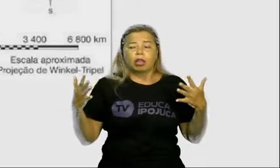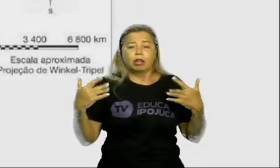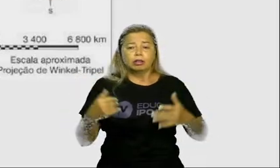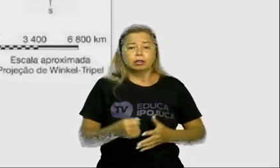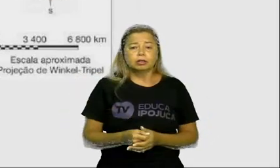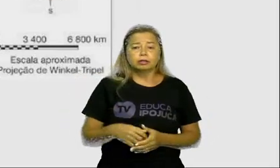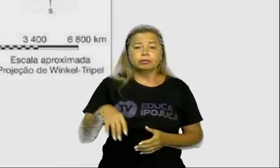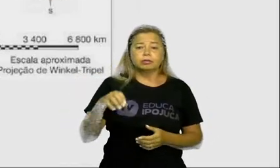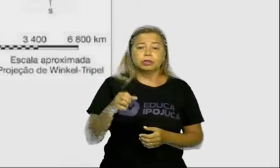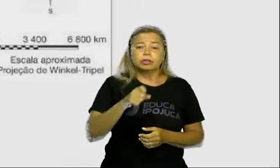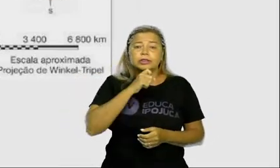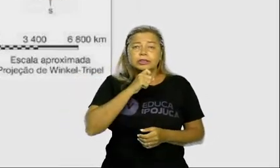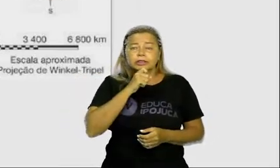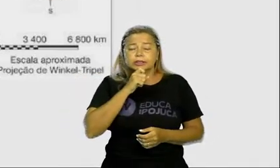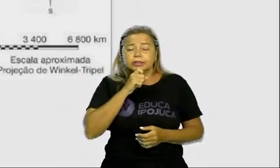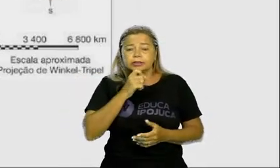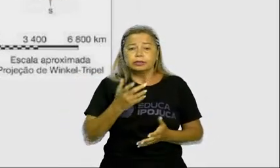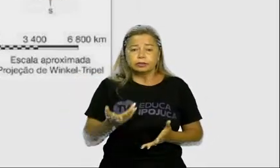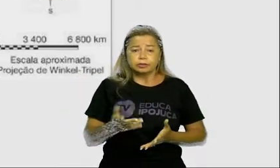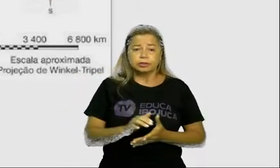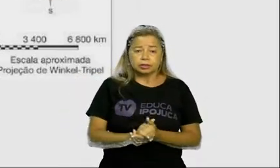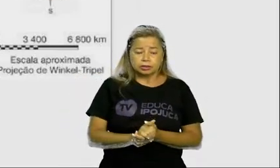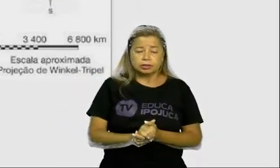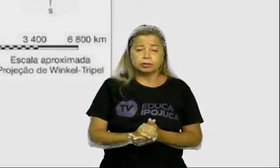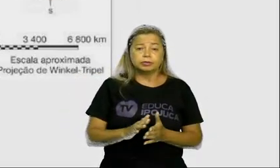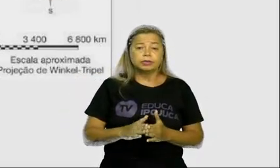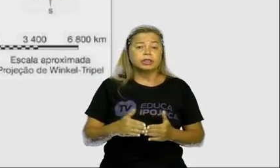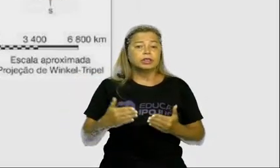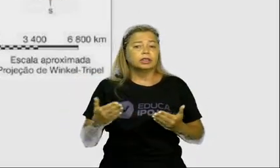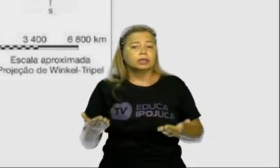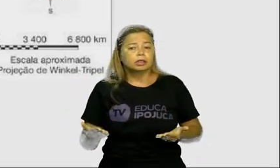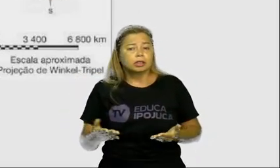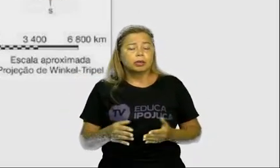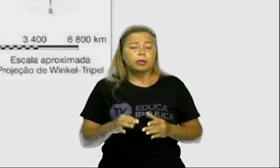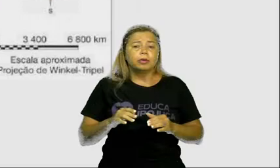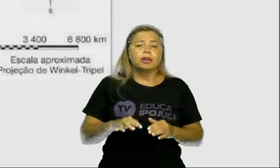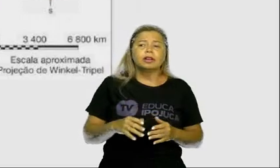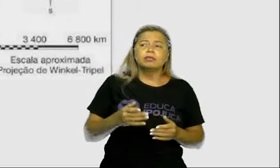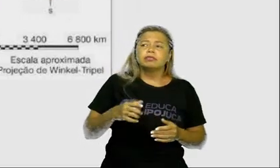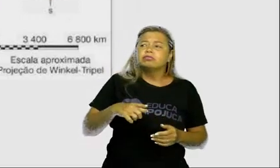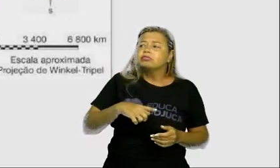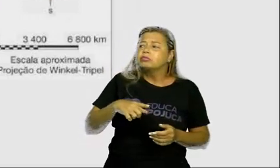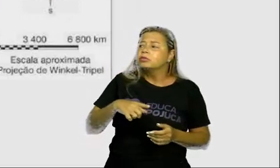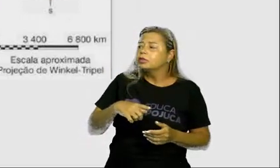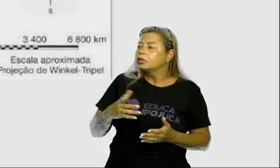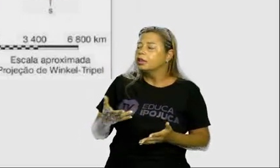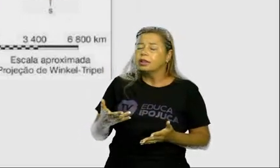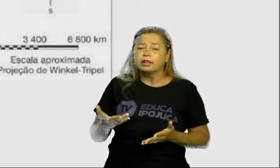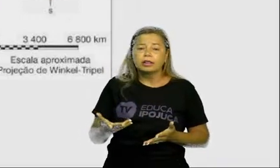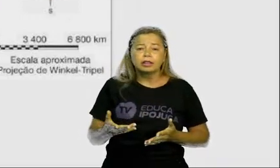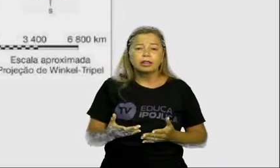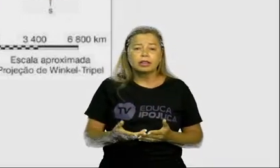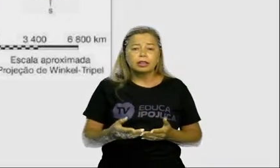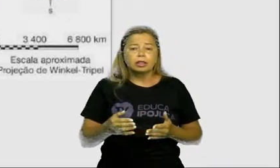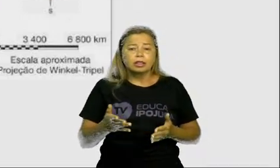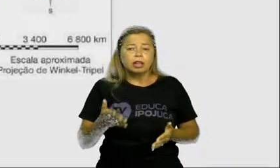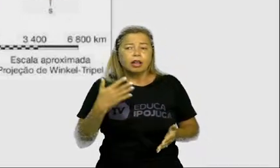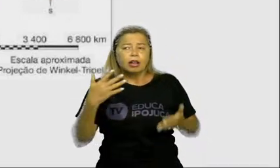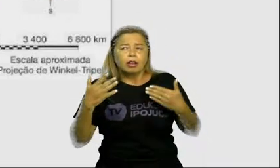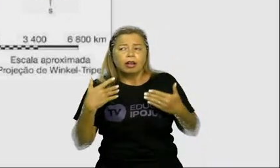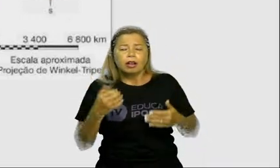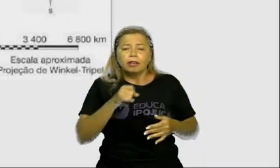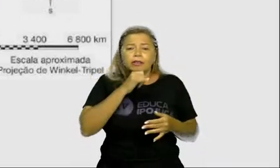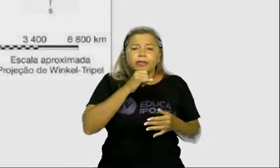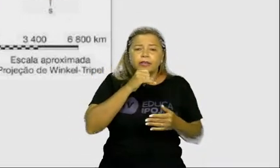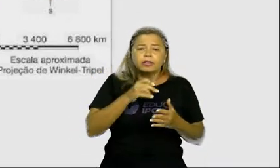a gente define os tipos de clima que predominam no nosso país. Como você vê